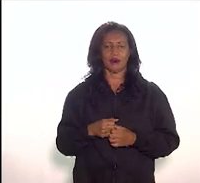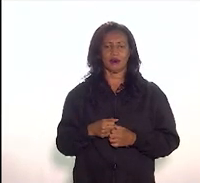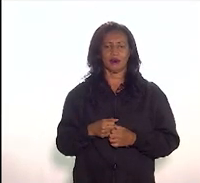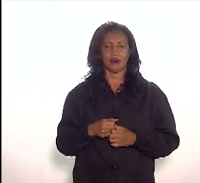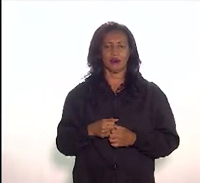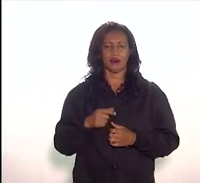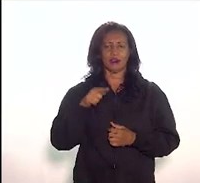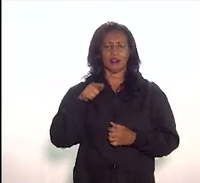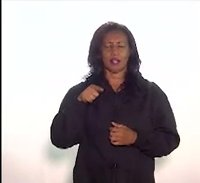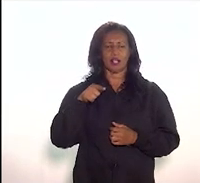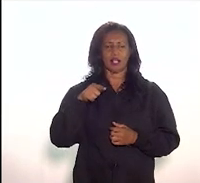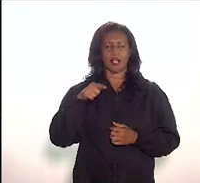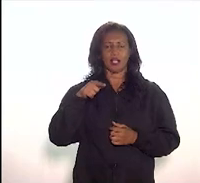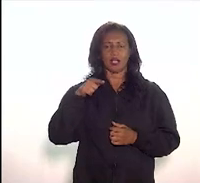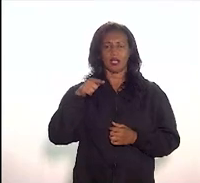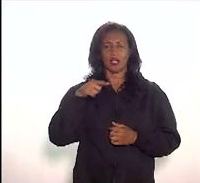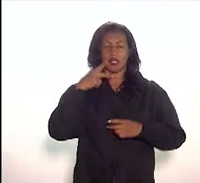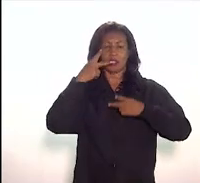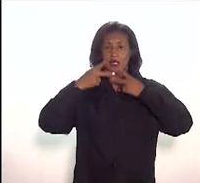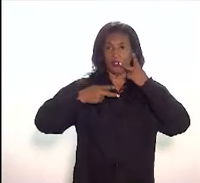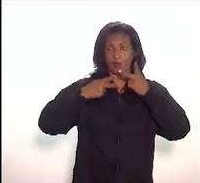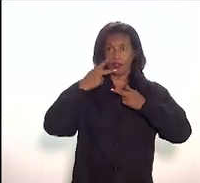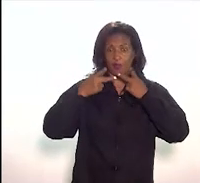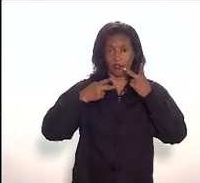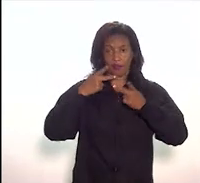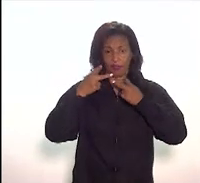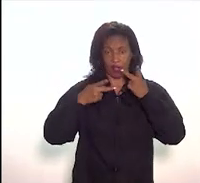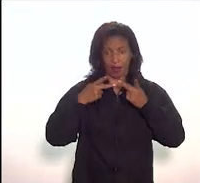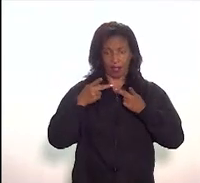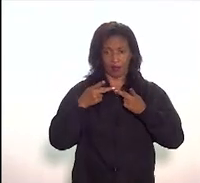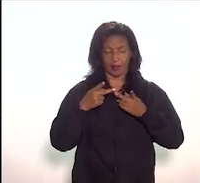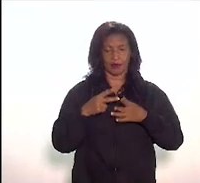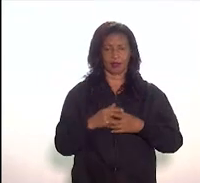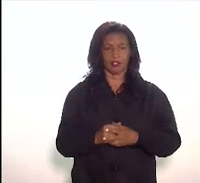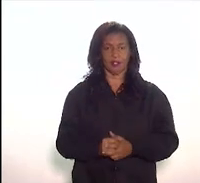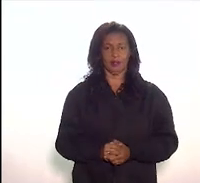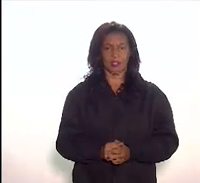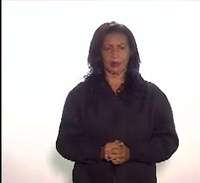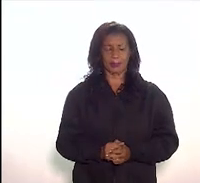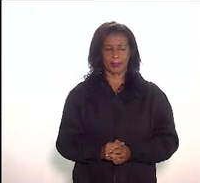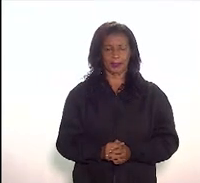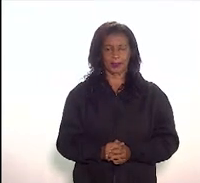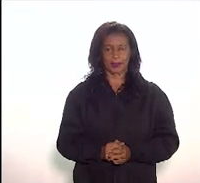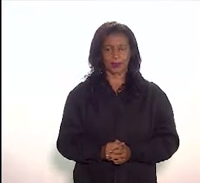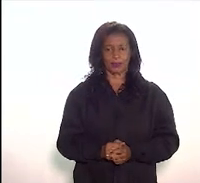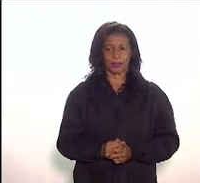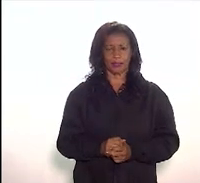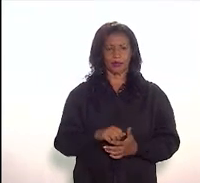modos de se falar... O que está nisso aqui? Alguém está com o áudio ligado.